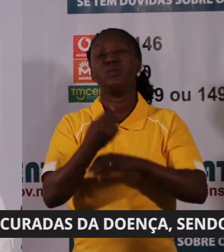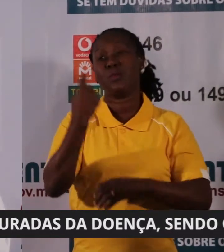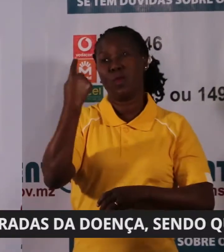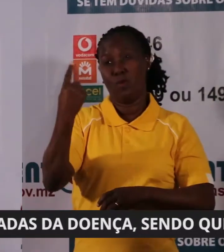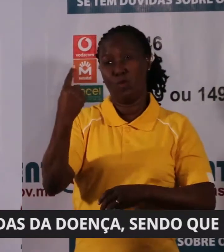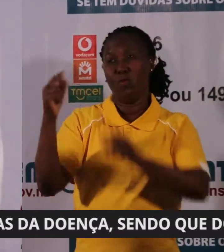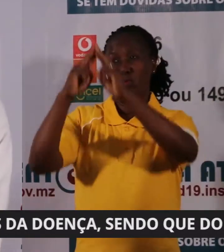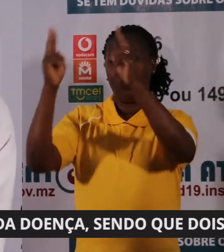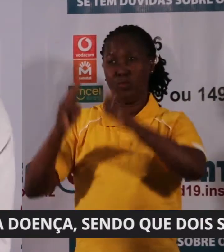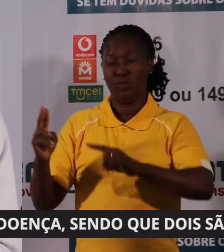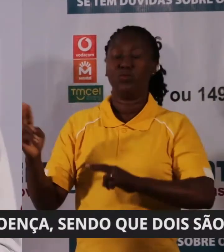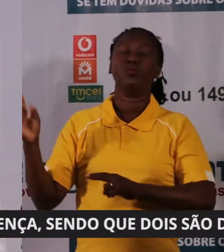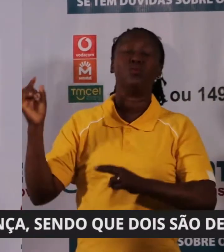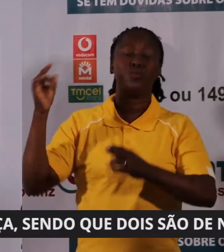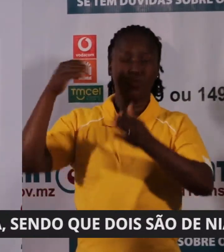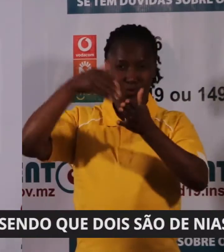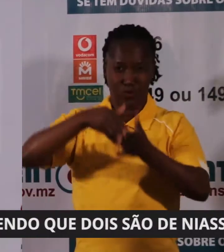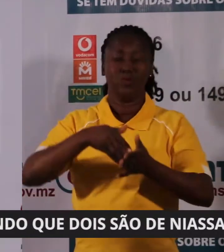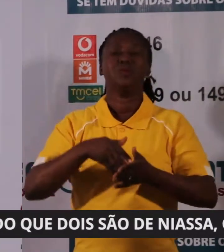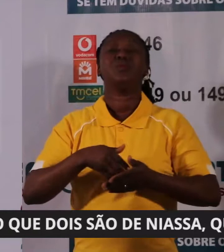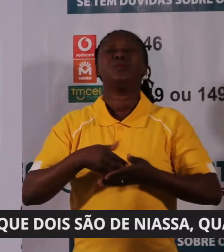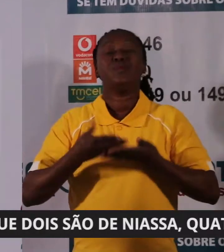importado. Assim,